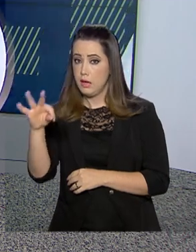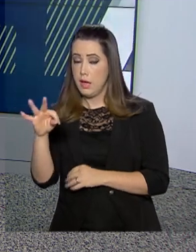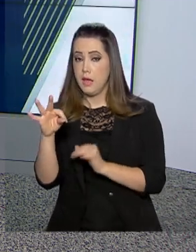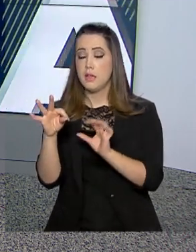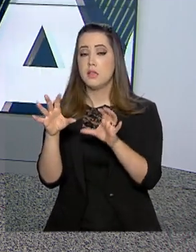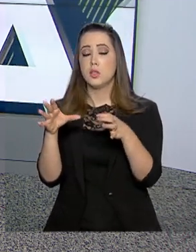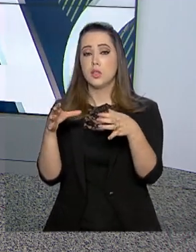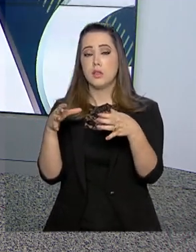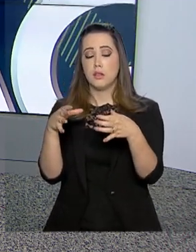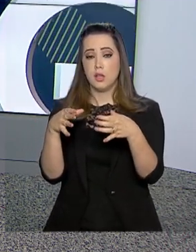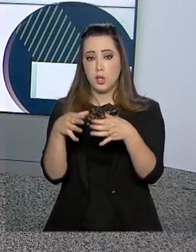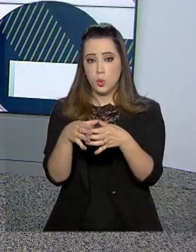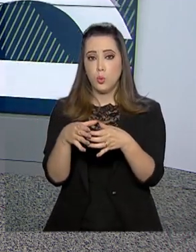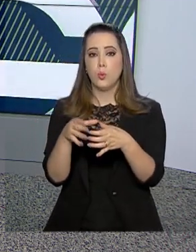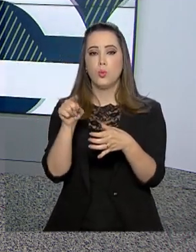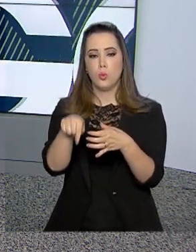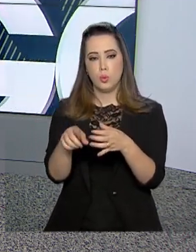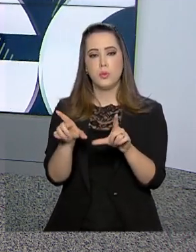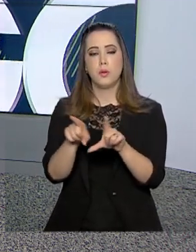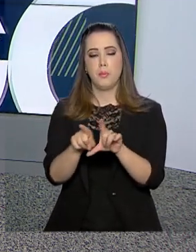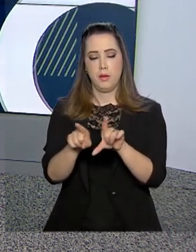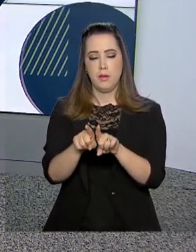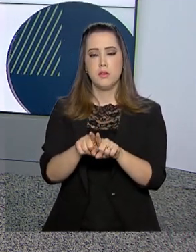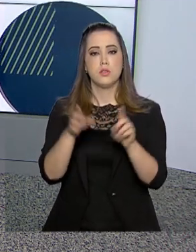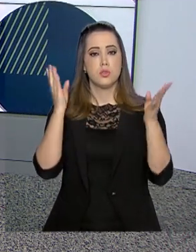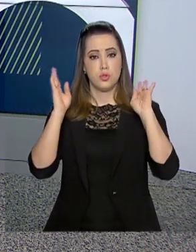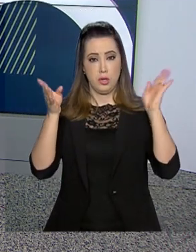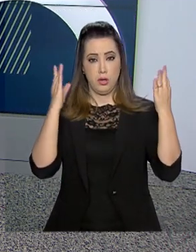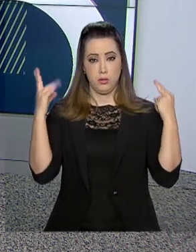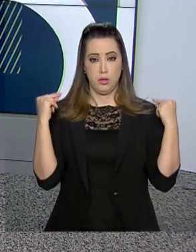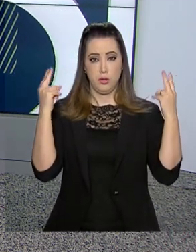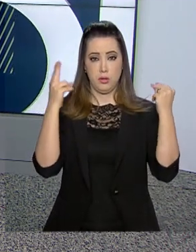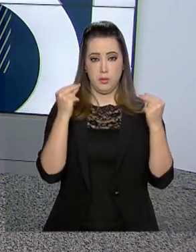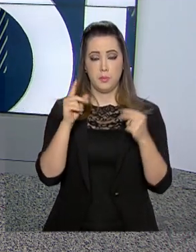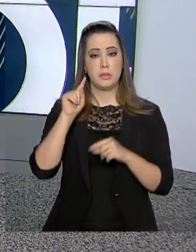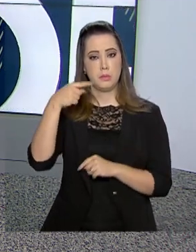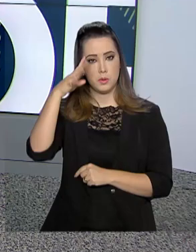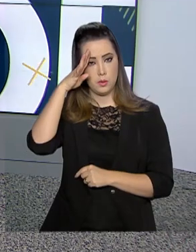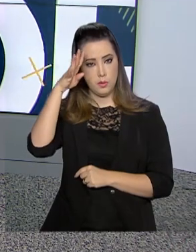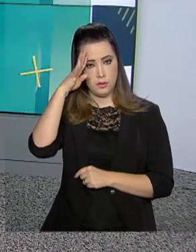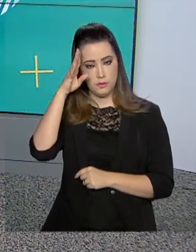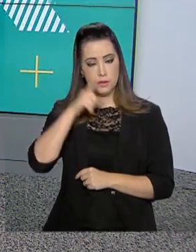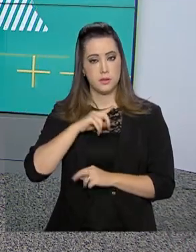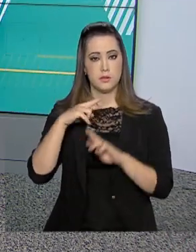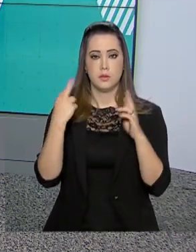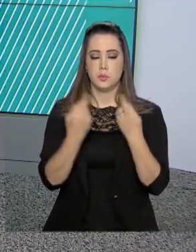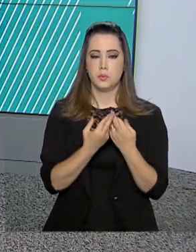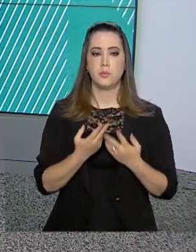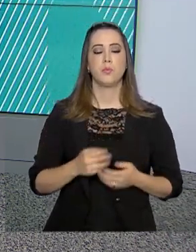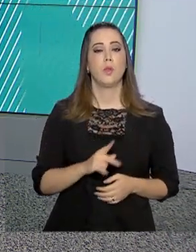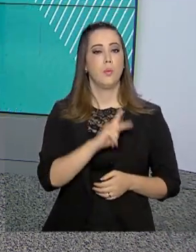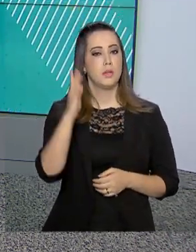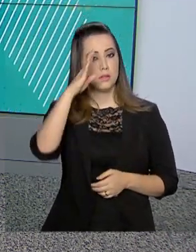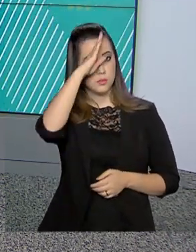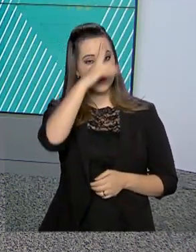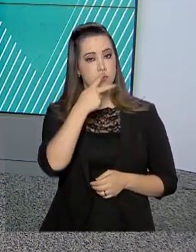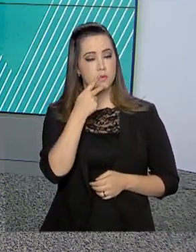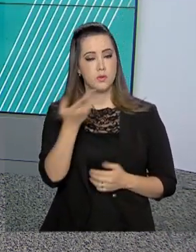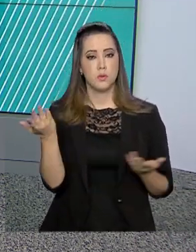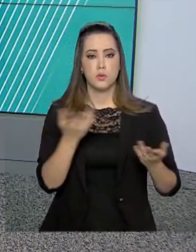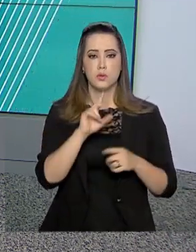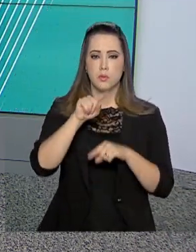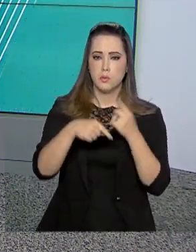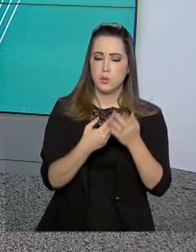representantes da categoria está prevista para quarta-feira. O presidente Jair Bolsonaro disse hoje, depois de participar de um